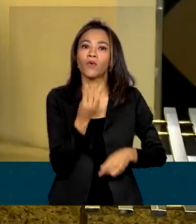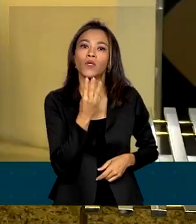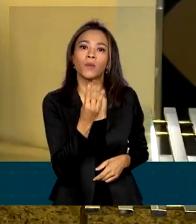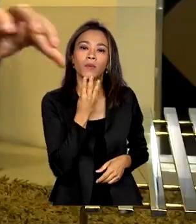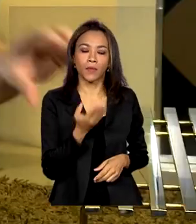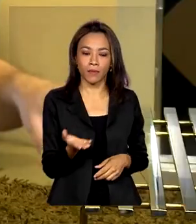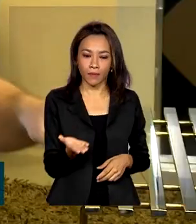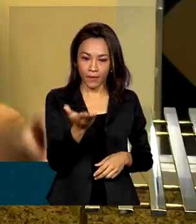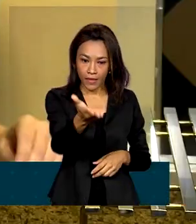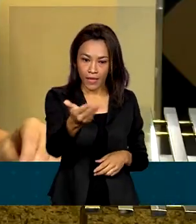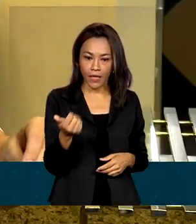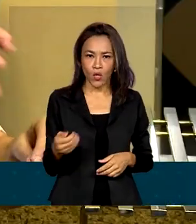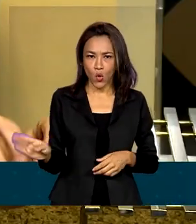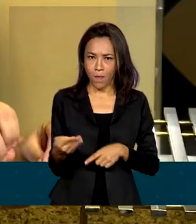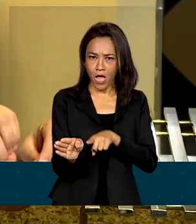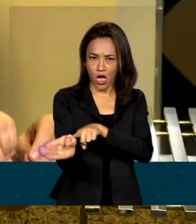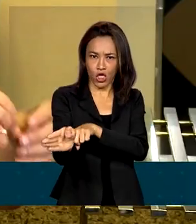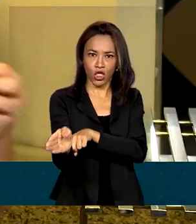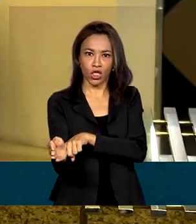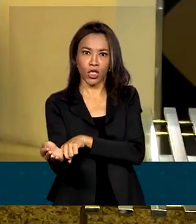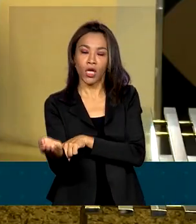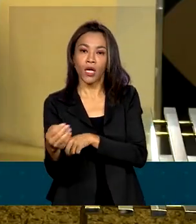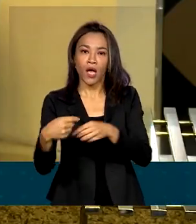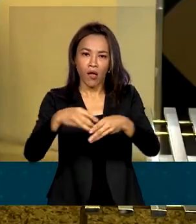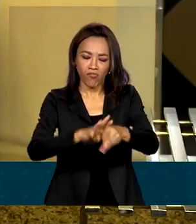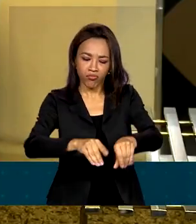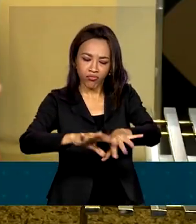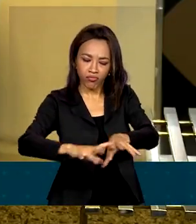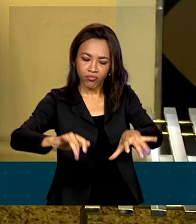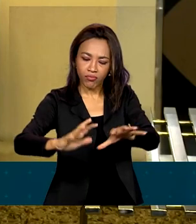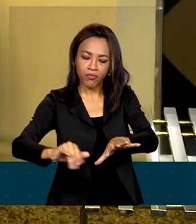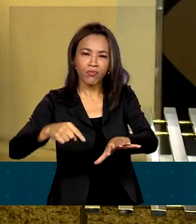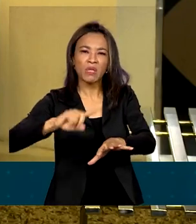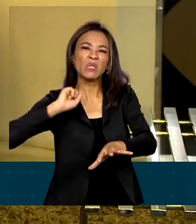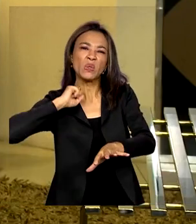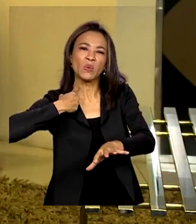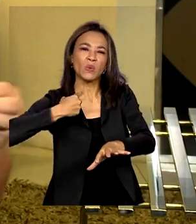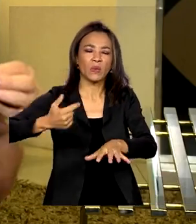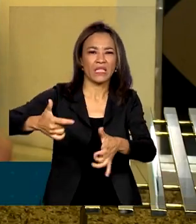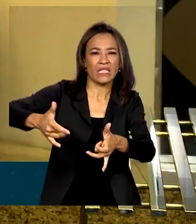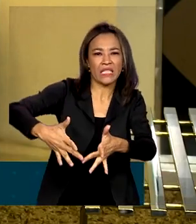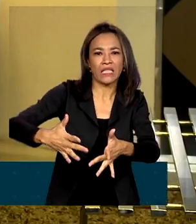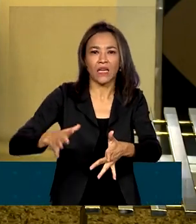come a alga que está impregnada com aquilo, por exemplo,